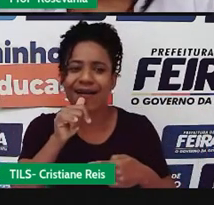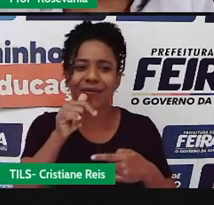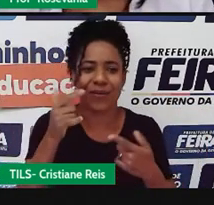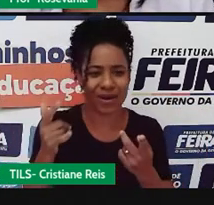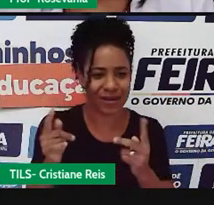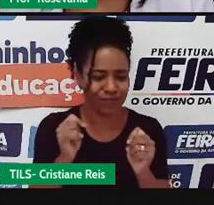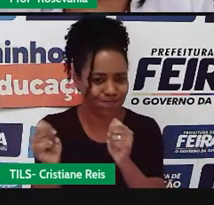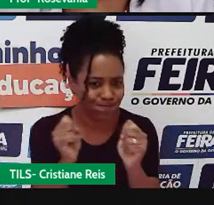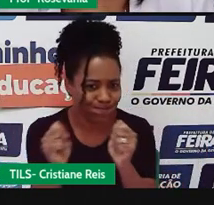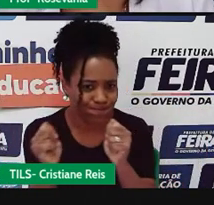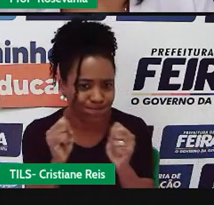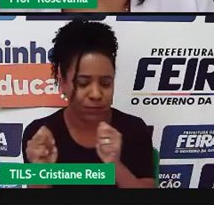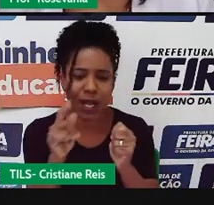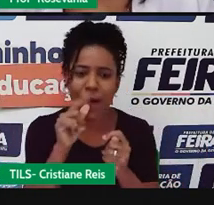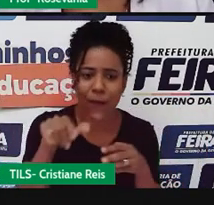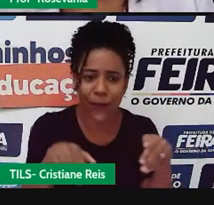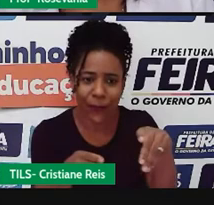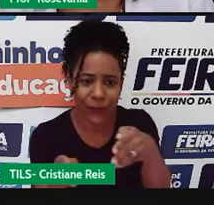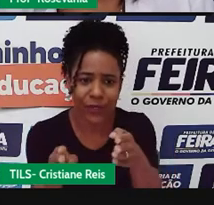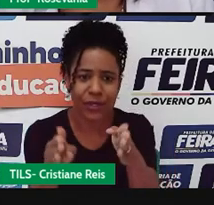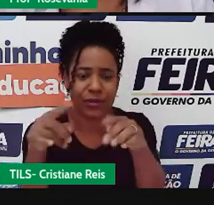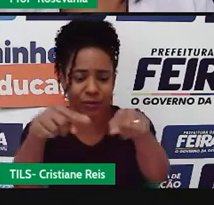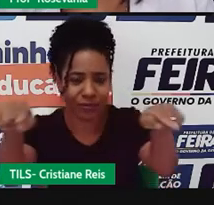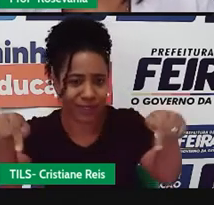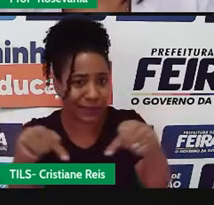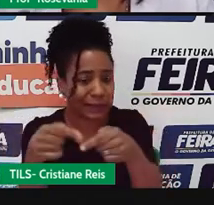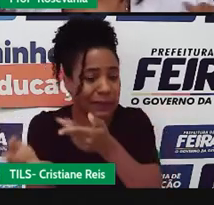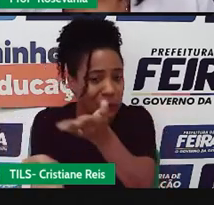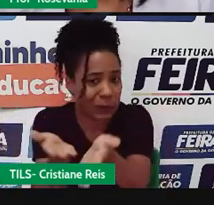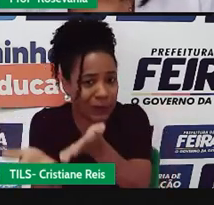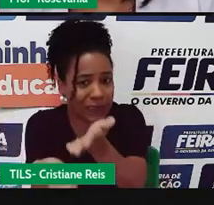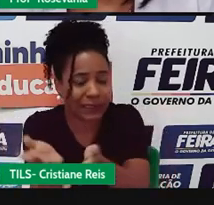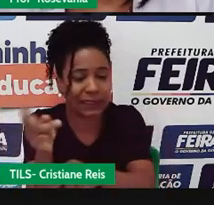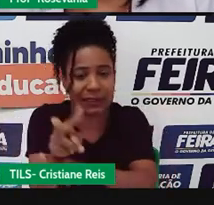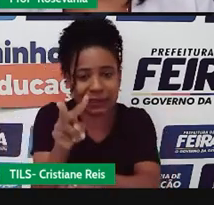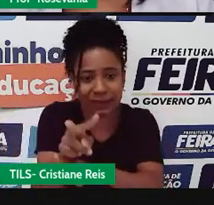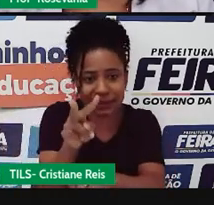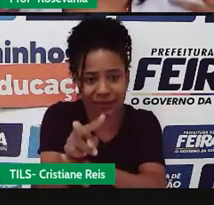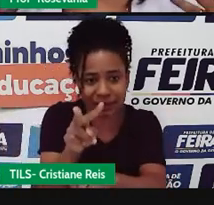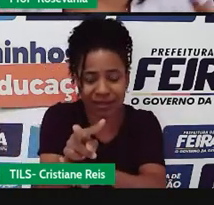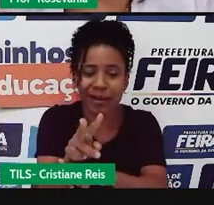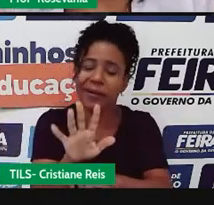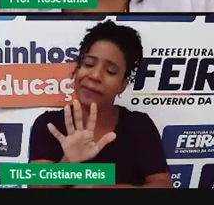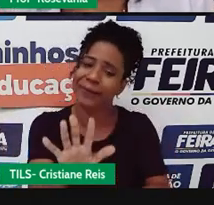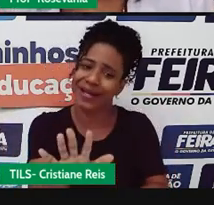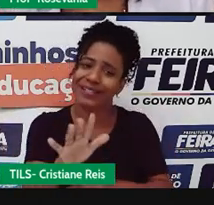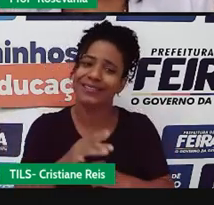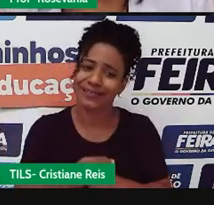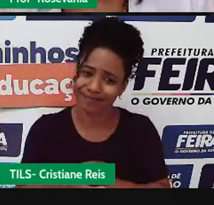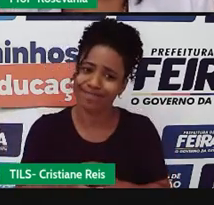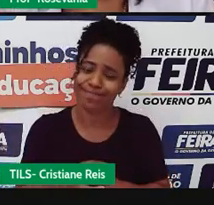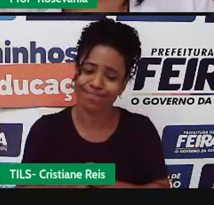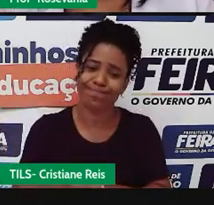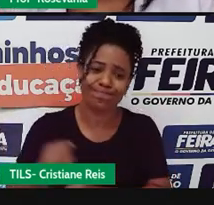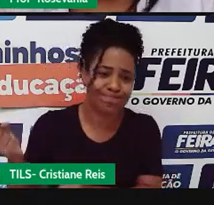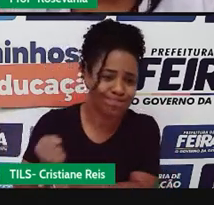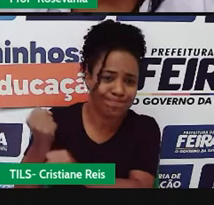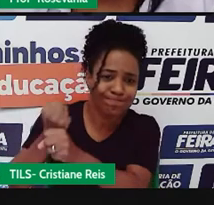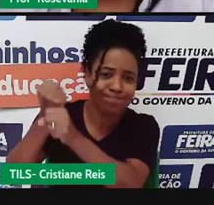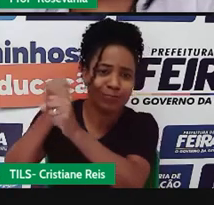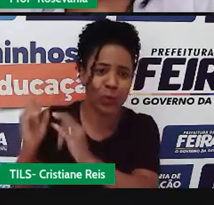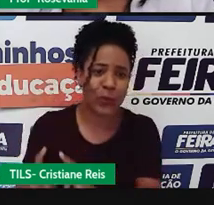de manter esses recursos hídricos, mas, infelizmente, o processo de urbanização, crescimento acelerado e